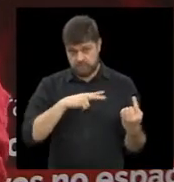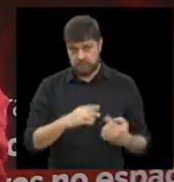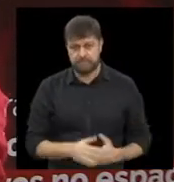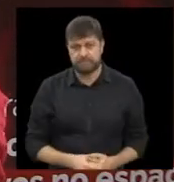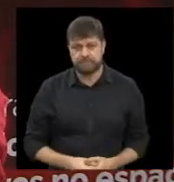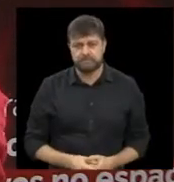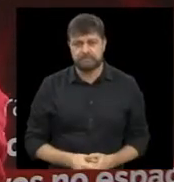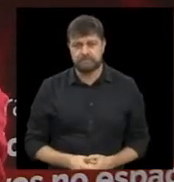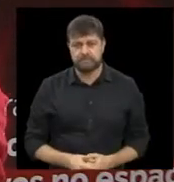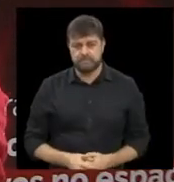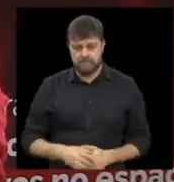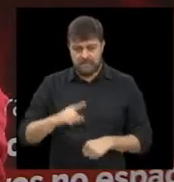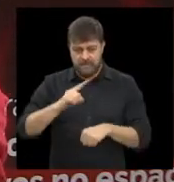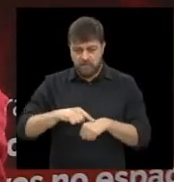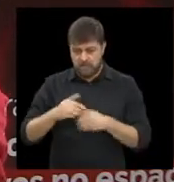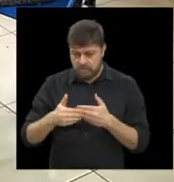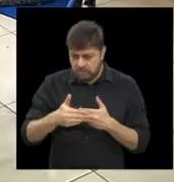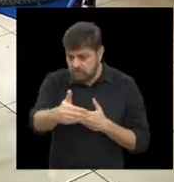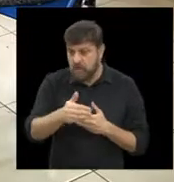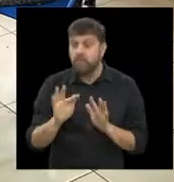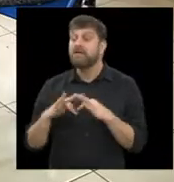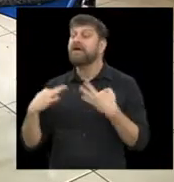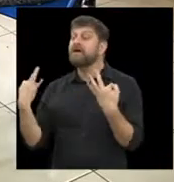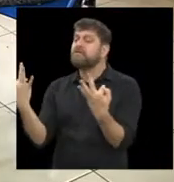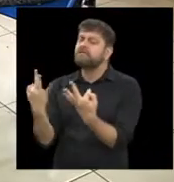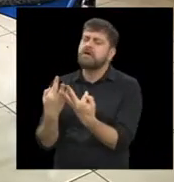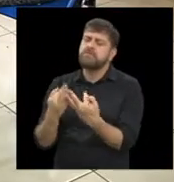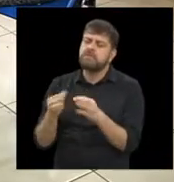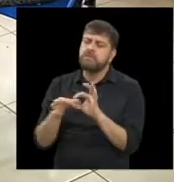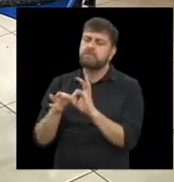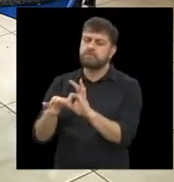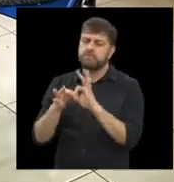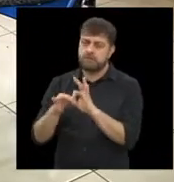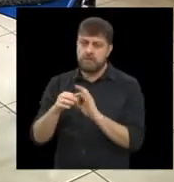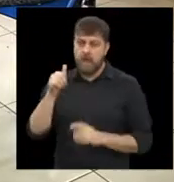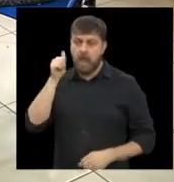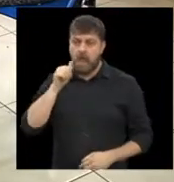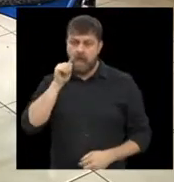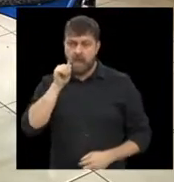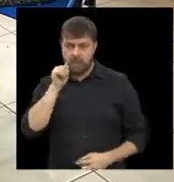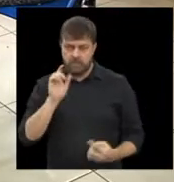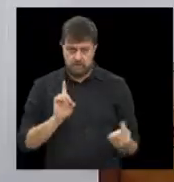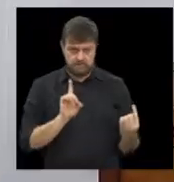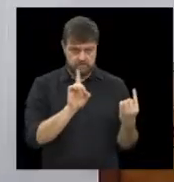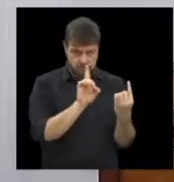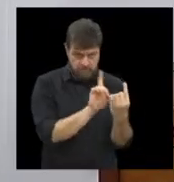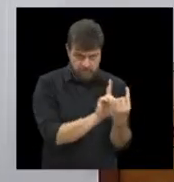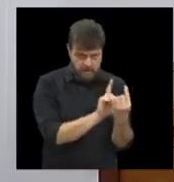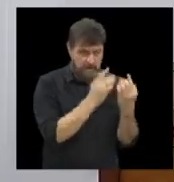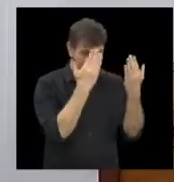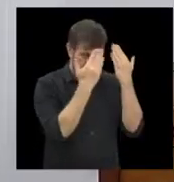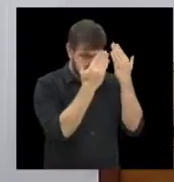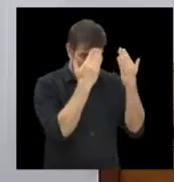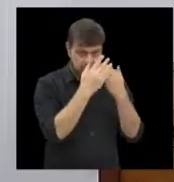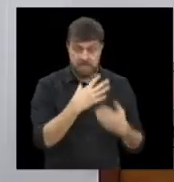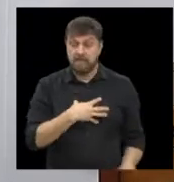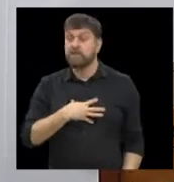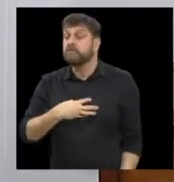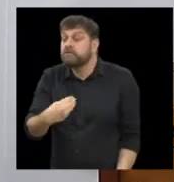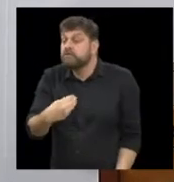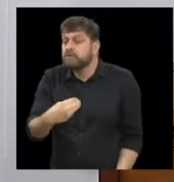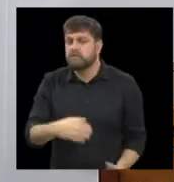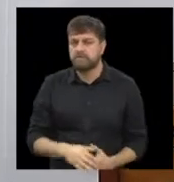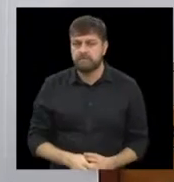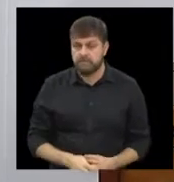individual. E nesse momento, quando chega uma família junto, a mulher é encaminhada, de repente, para um atendimento